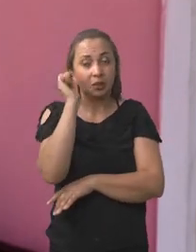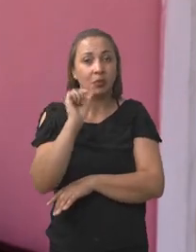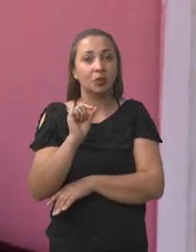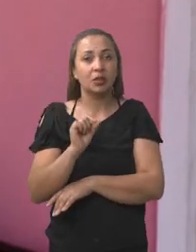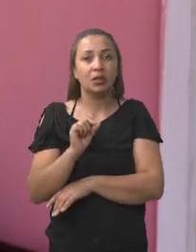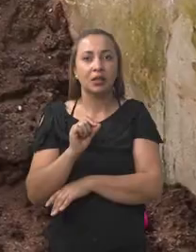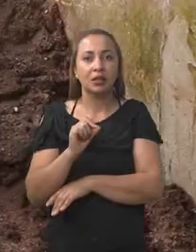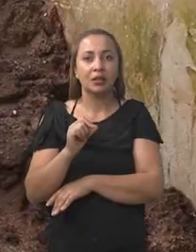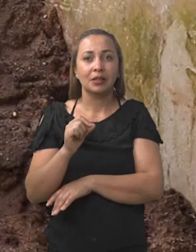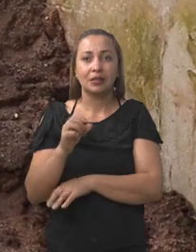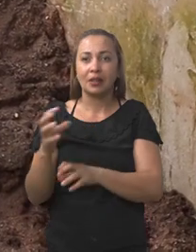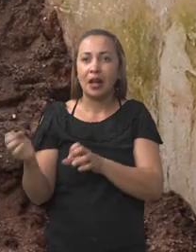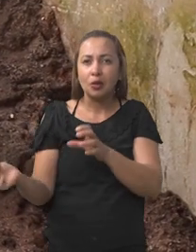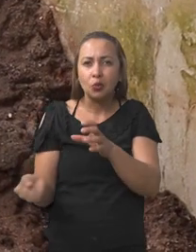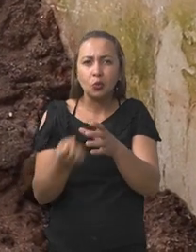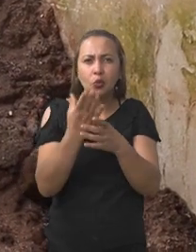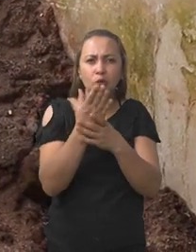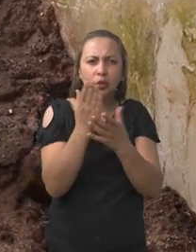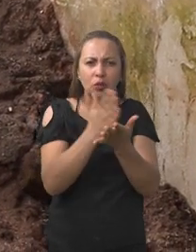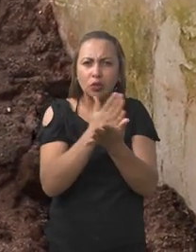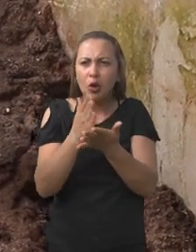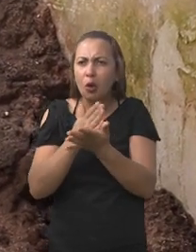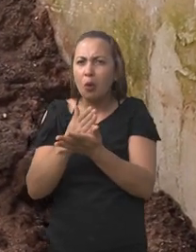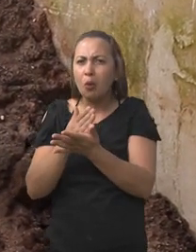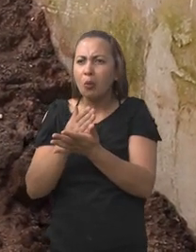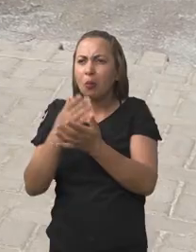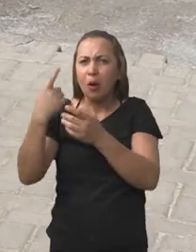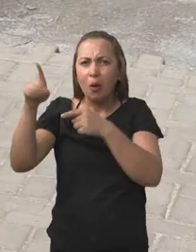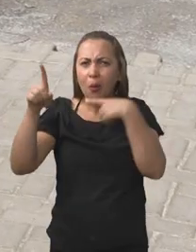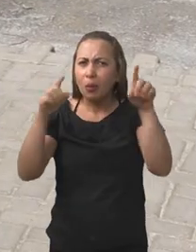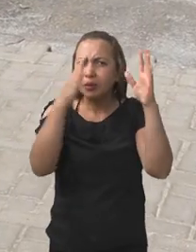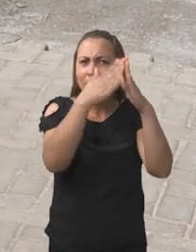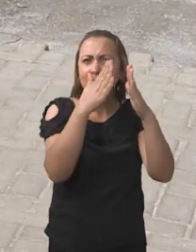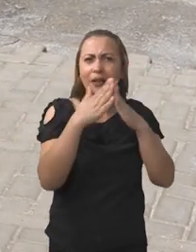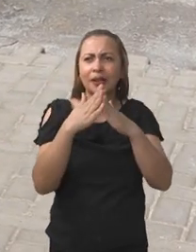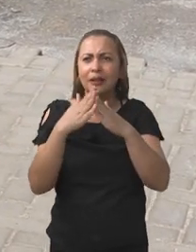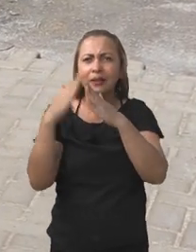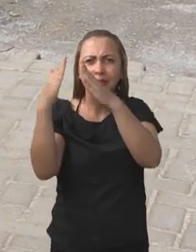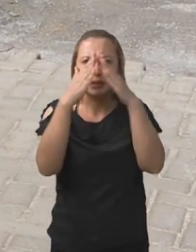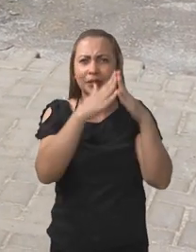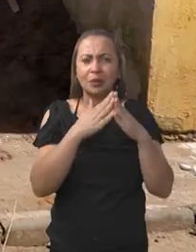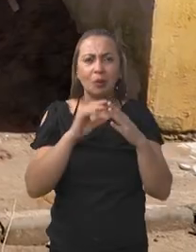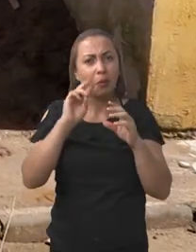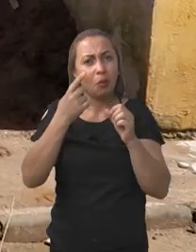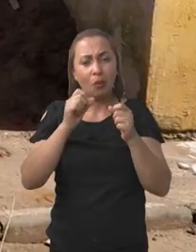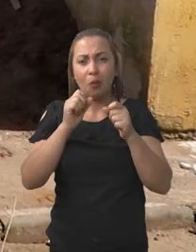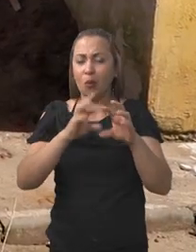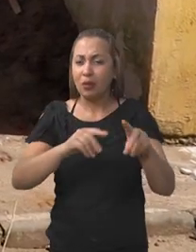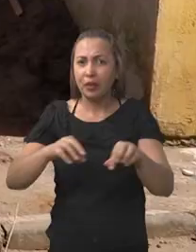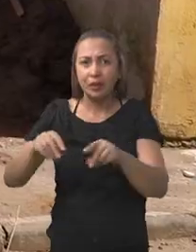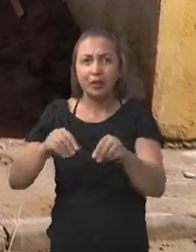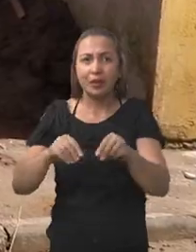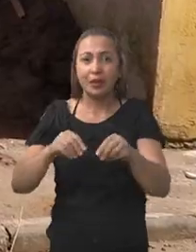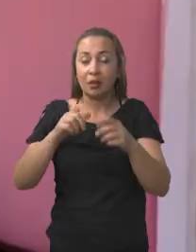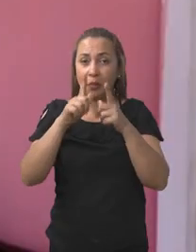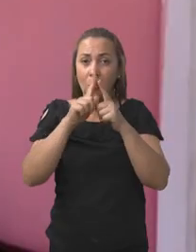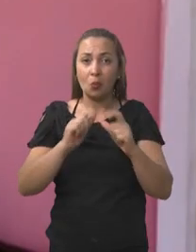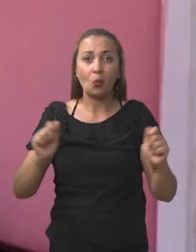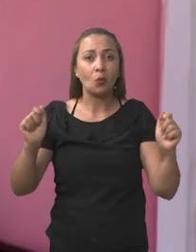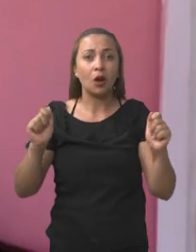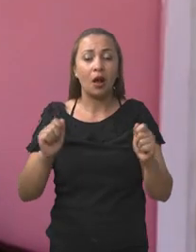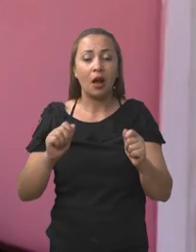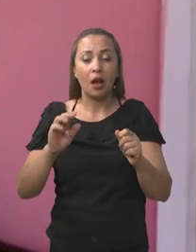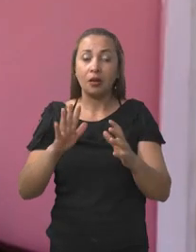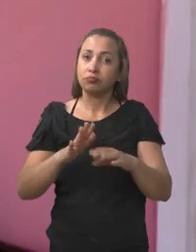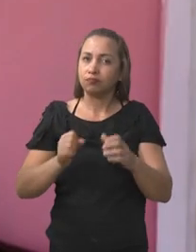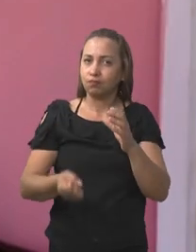ele está vindo de algum local, algum quintal sujo, terreno baldio. Com o aparecimento deles, nós